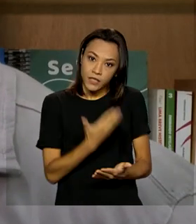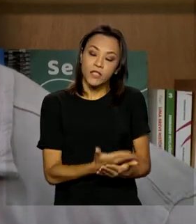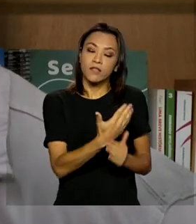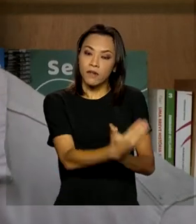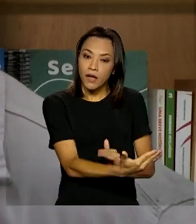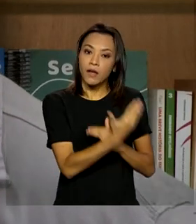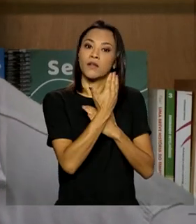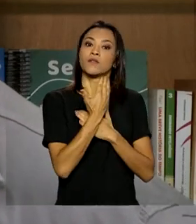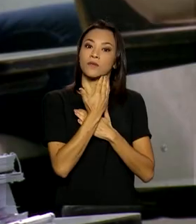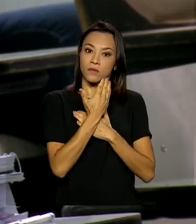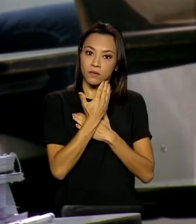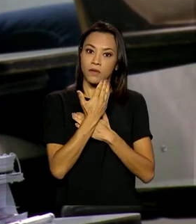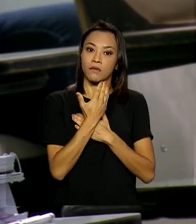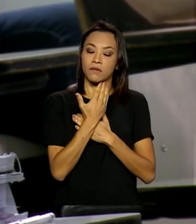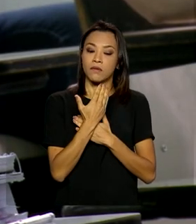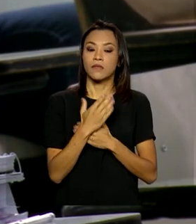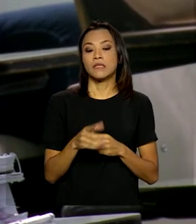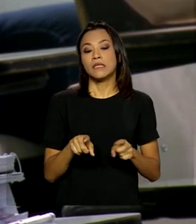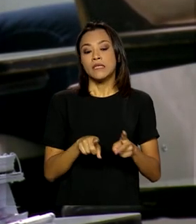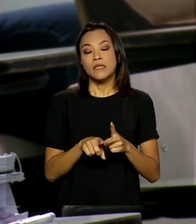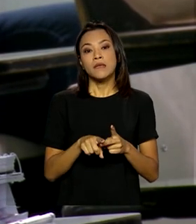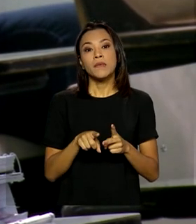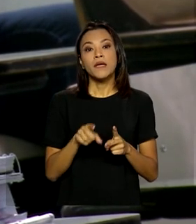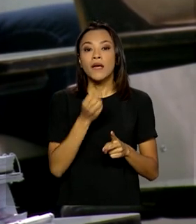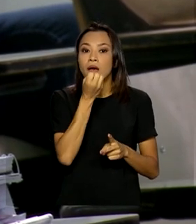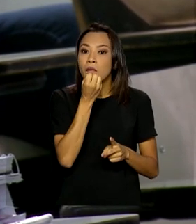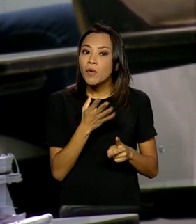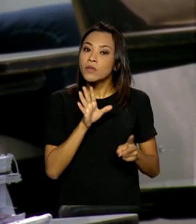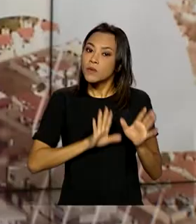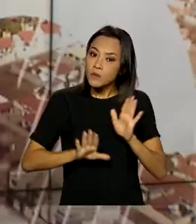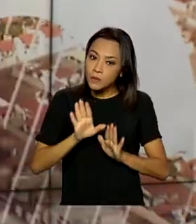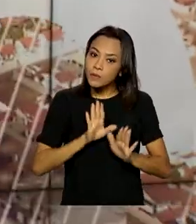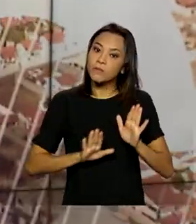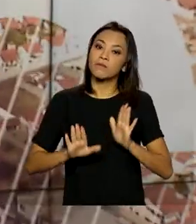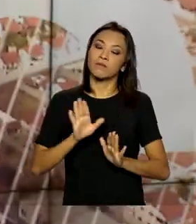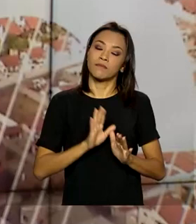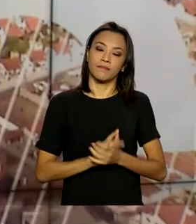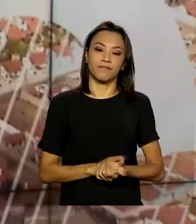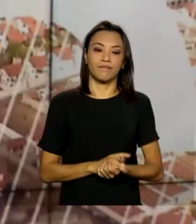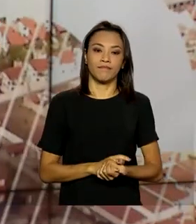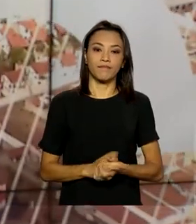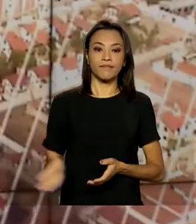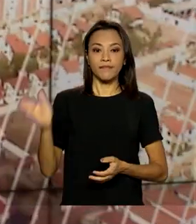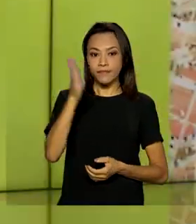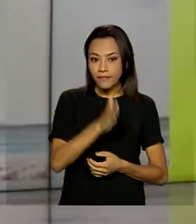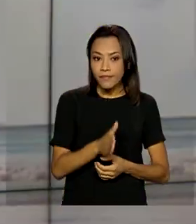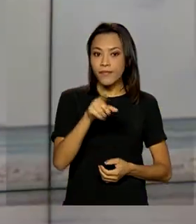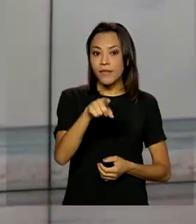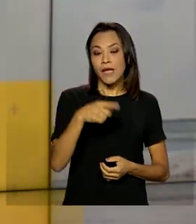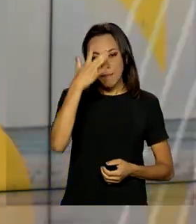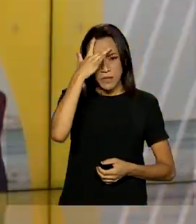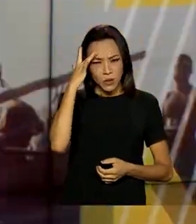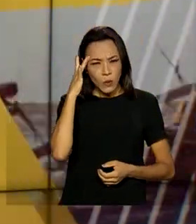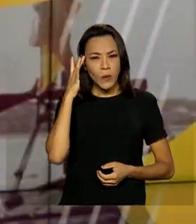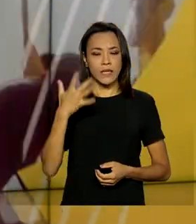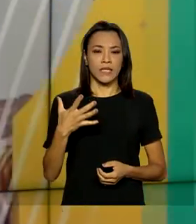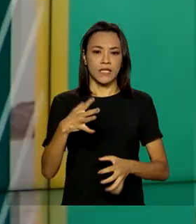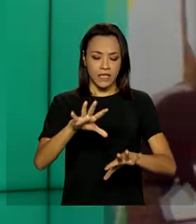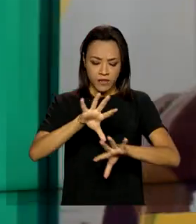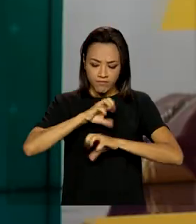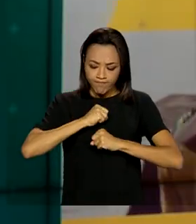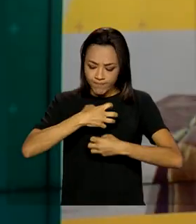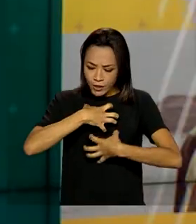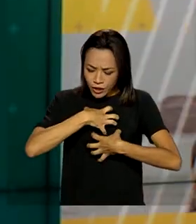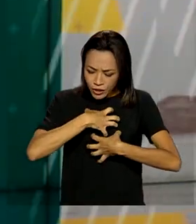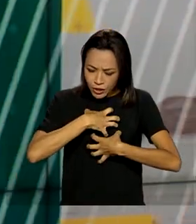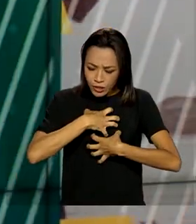ajudar muito nesse quesito. Acho que é bom ter os cuidados básicos. O participante que apresentar sintoma de covid-19